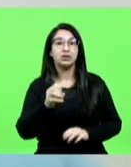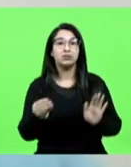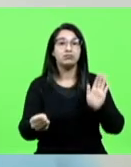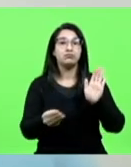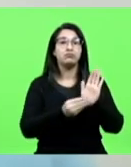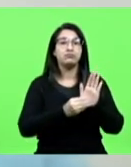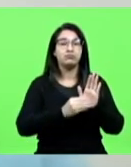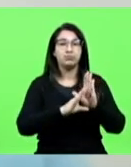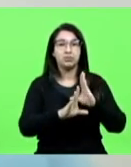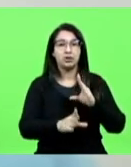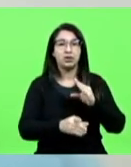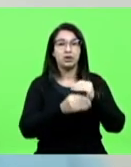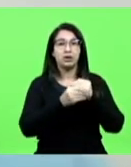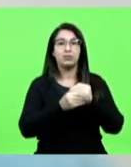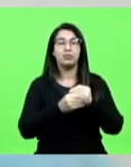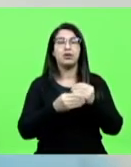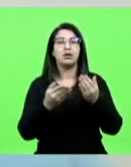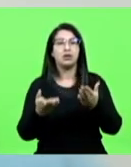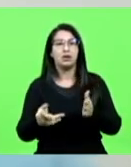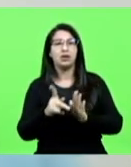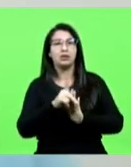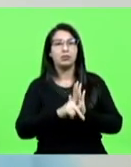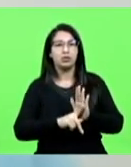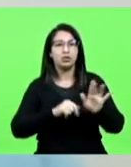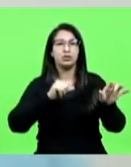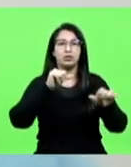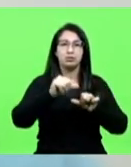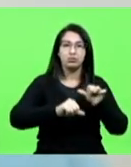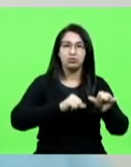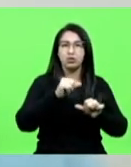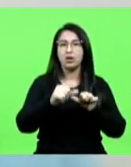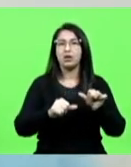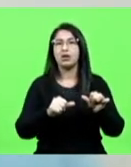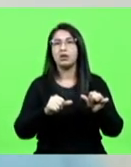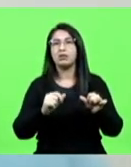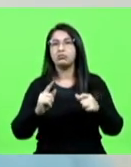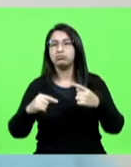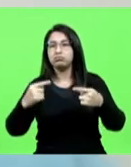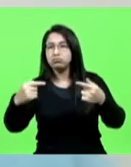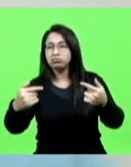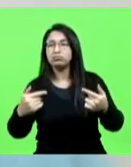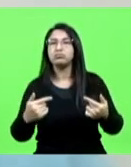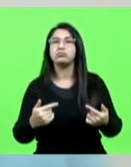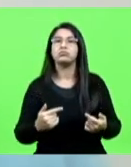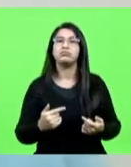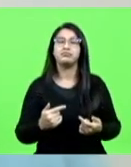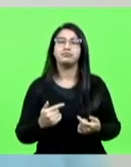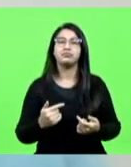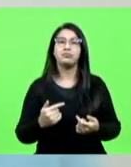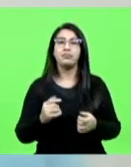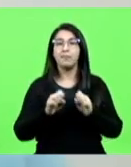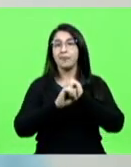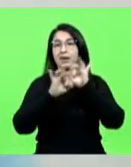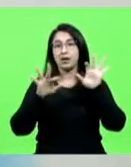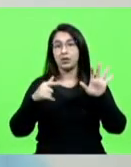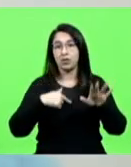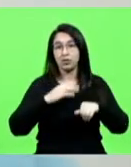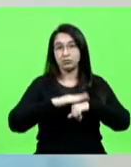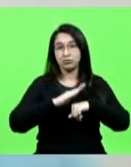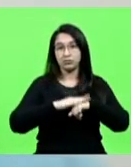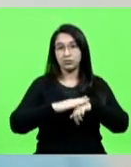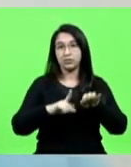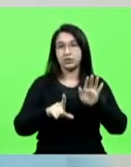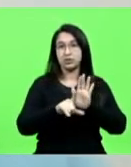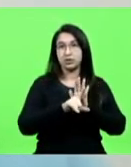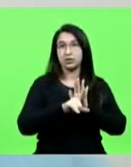emenda ao projeto, modificativa, assim por diante. Claro que eu sou autora da lei, então, eu tenho